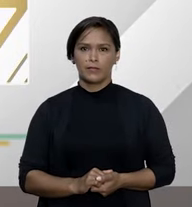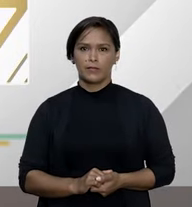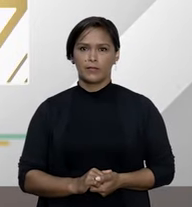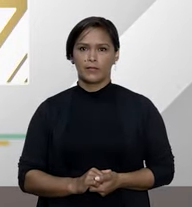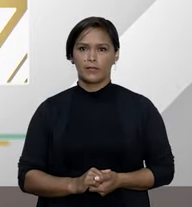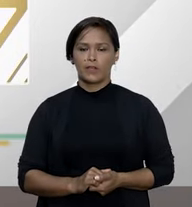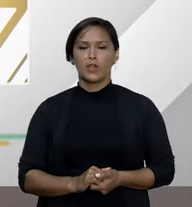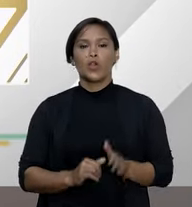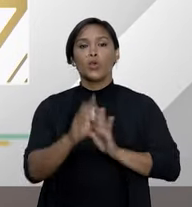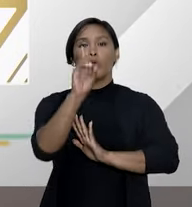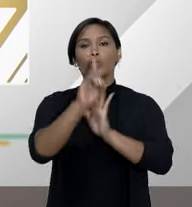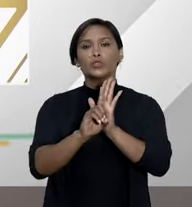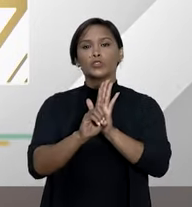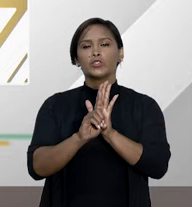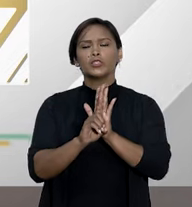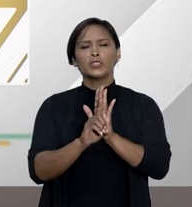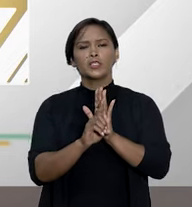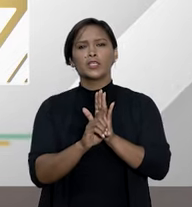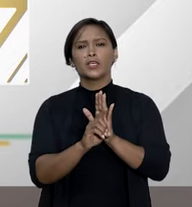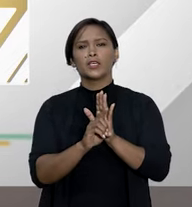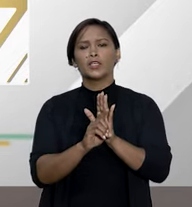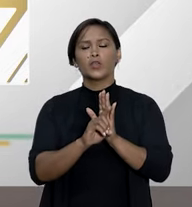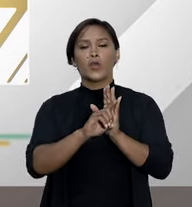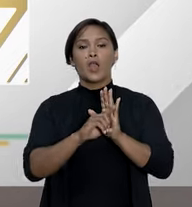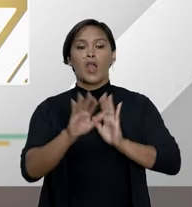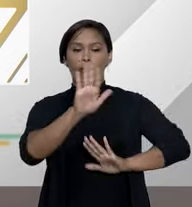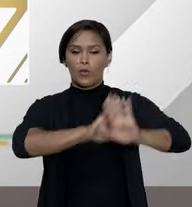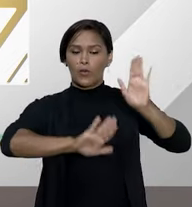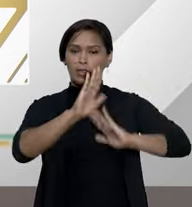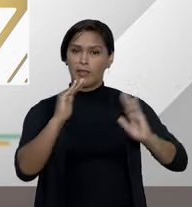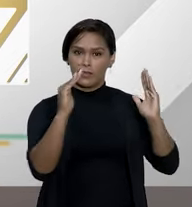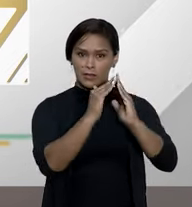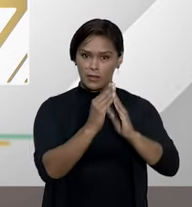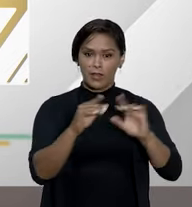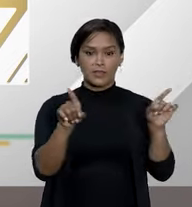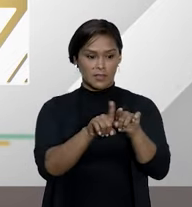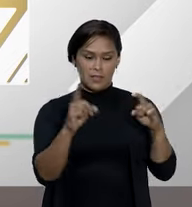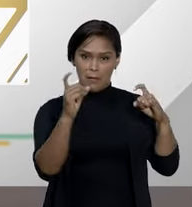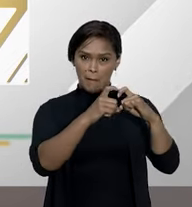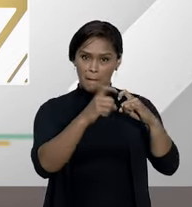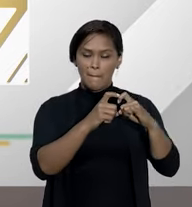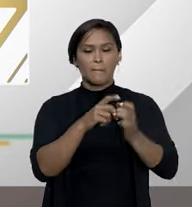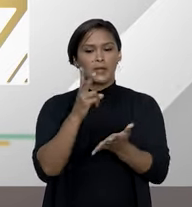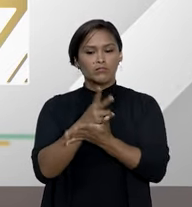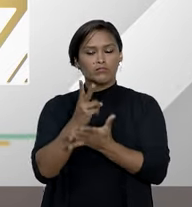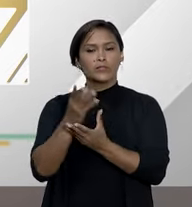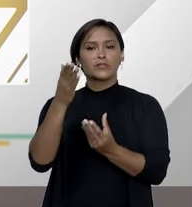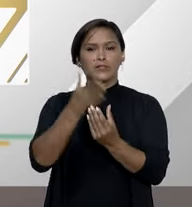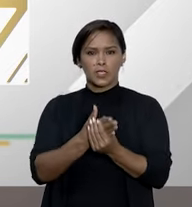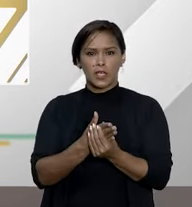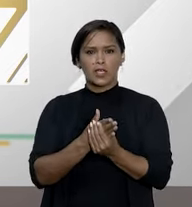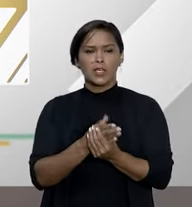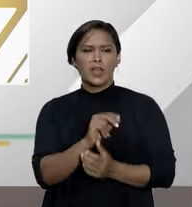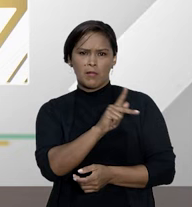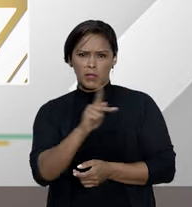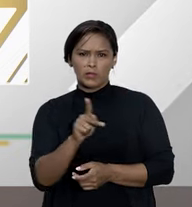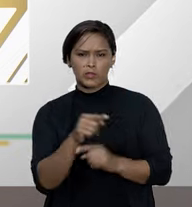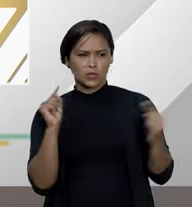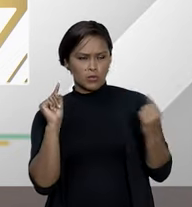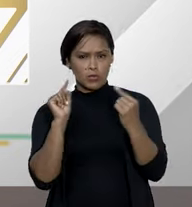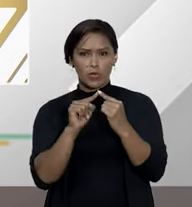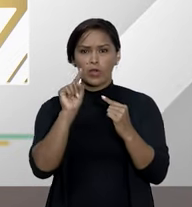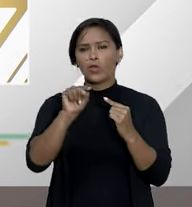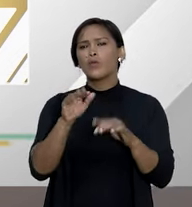o direito ao chamado home care também é frequente nos processos judiciais não é professor Rodrigo